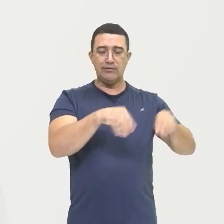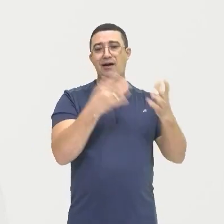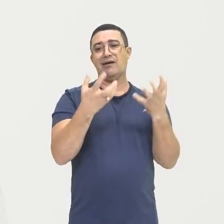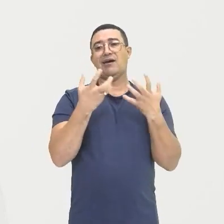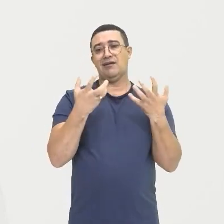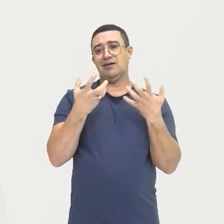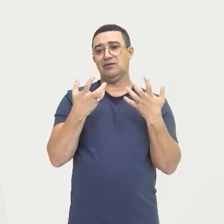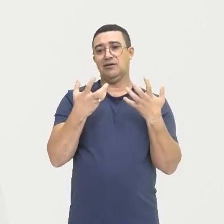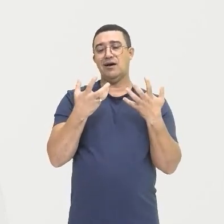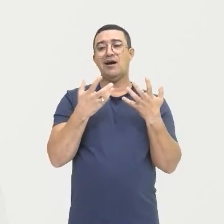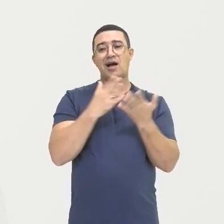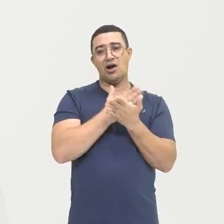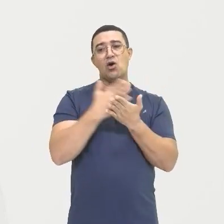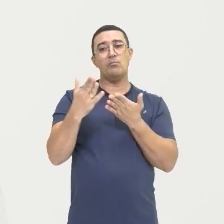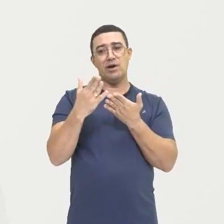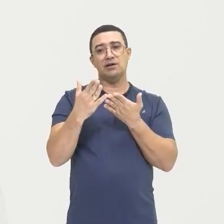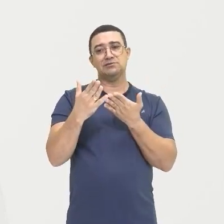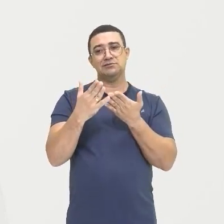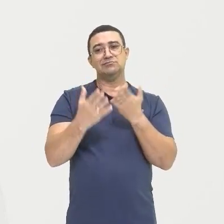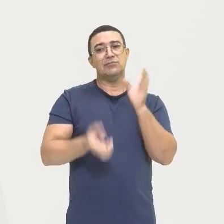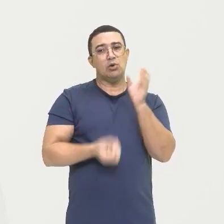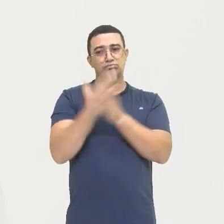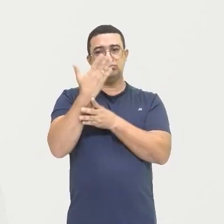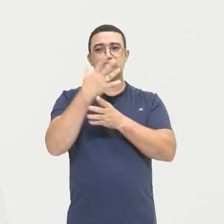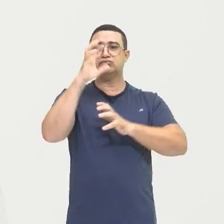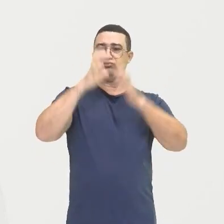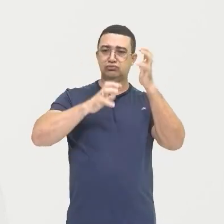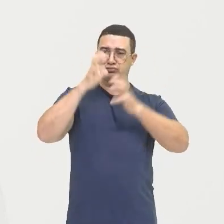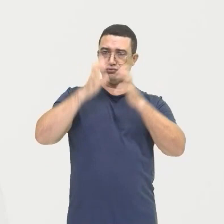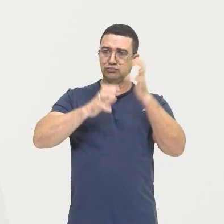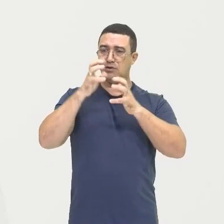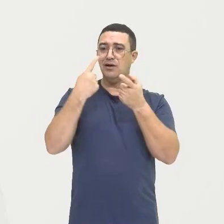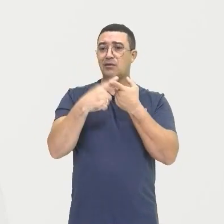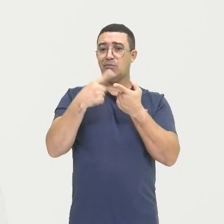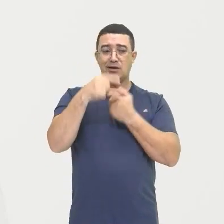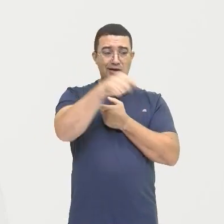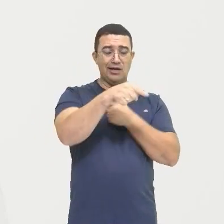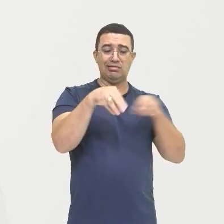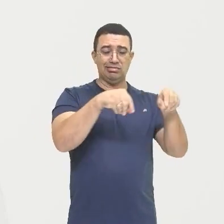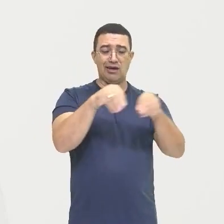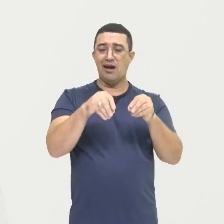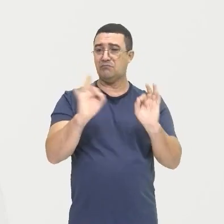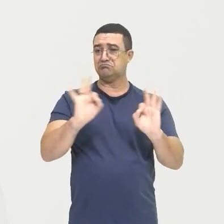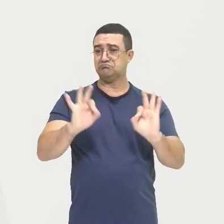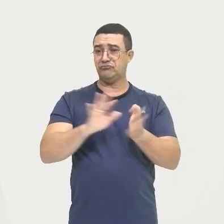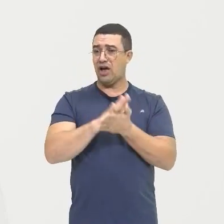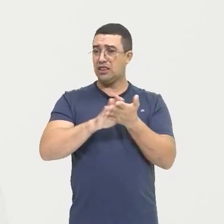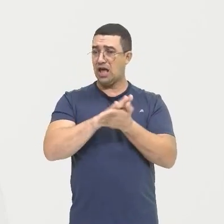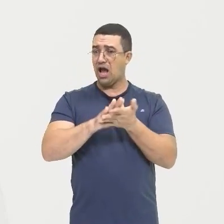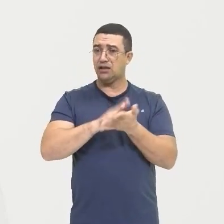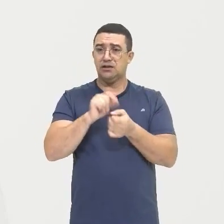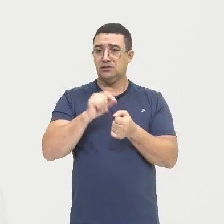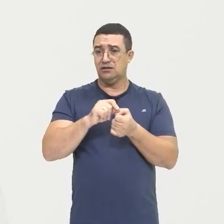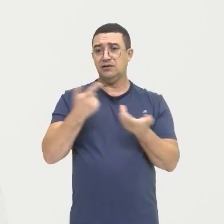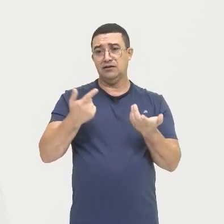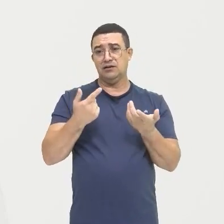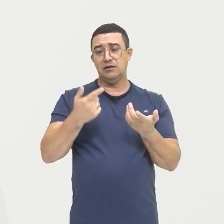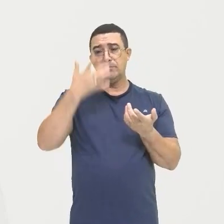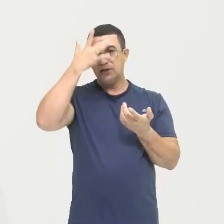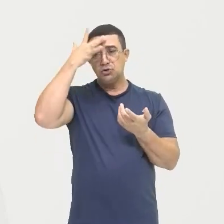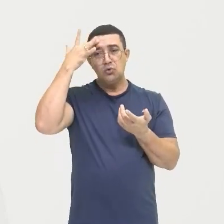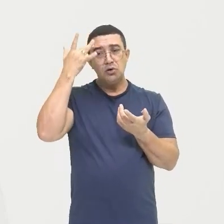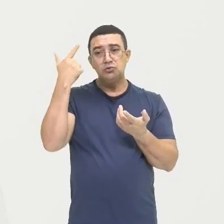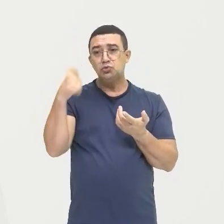aí acaba Ocorrendo conflitos Aí com relação A essa questão Das terras Aí nós temos Os movimentos